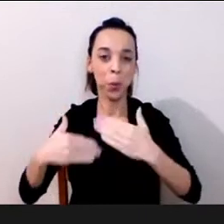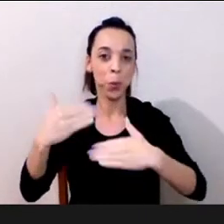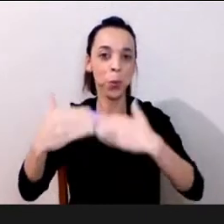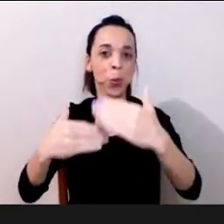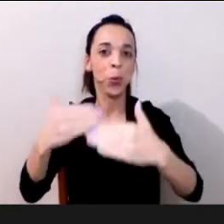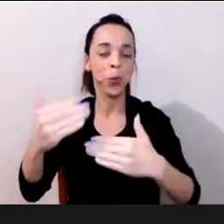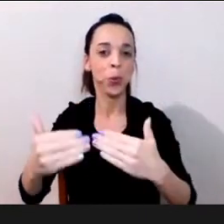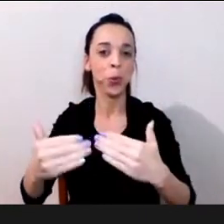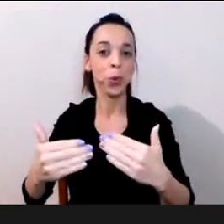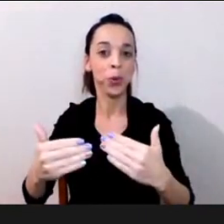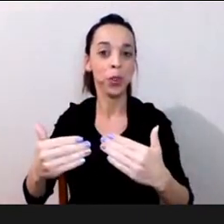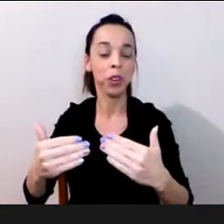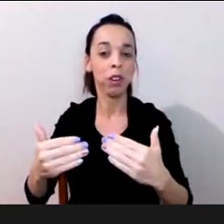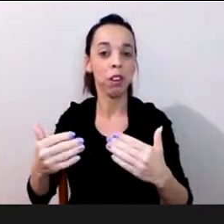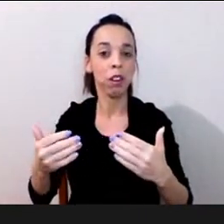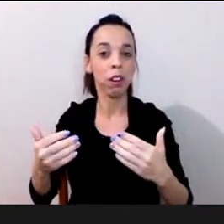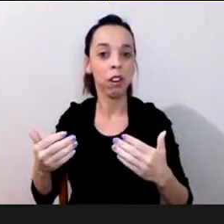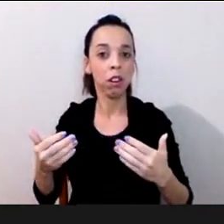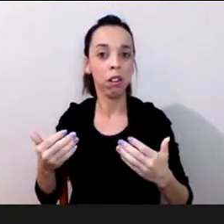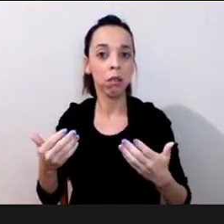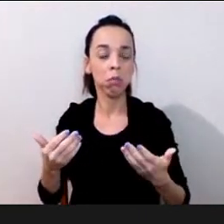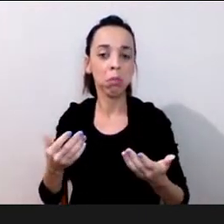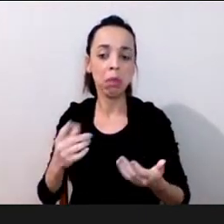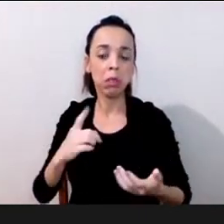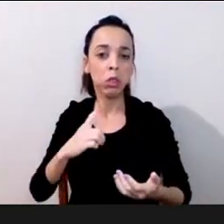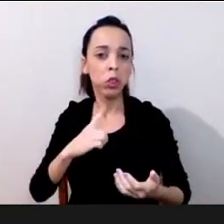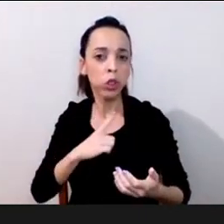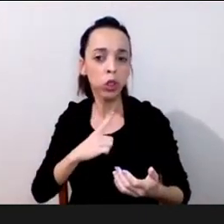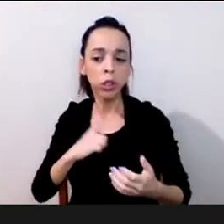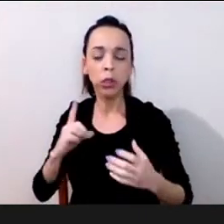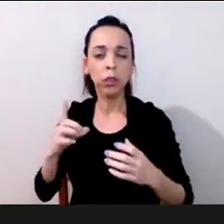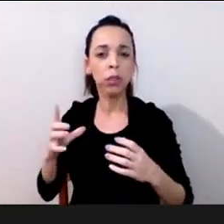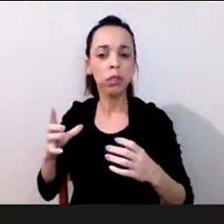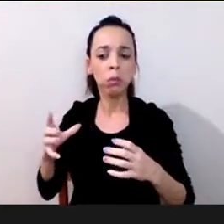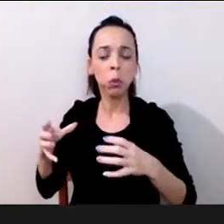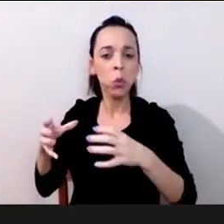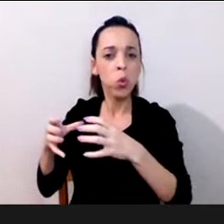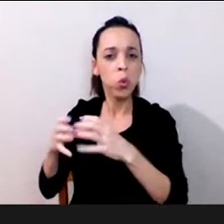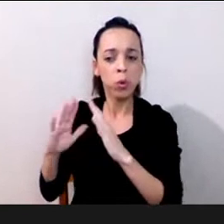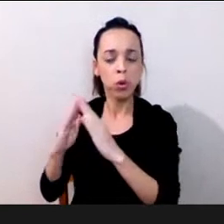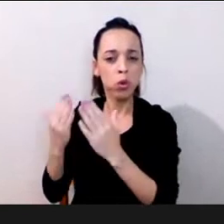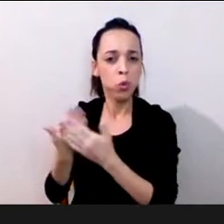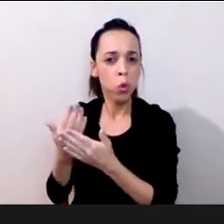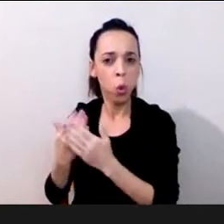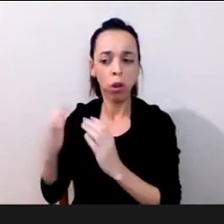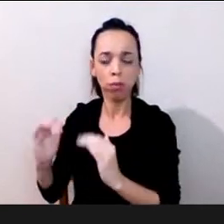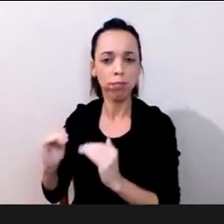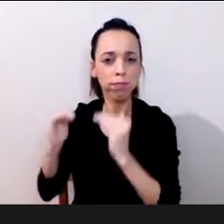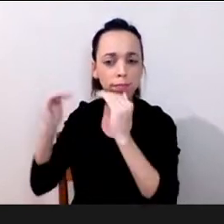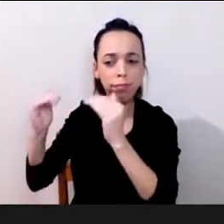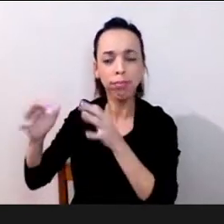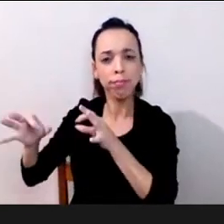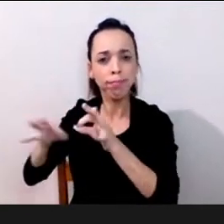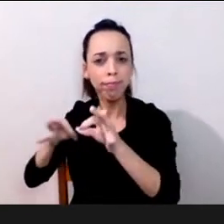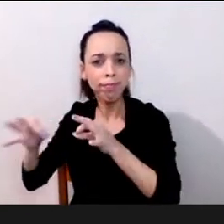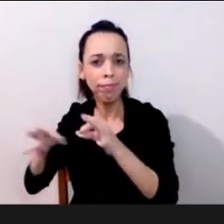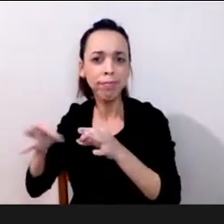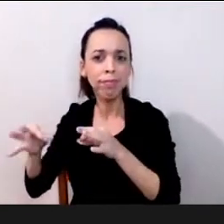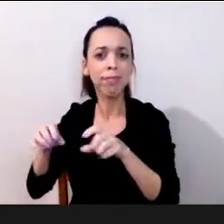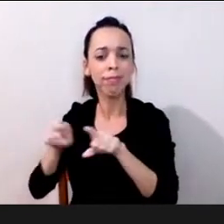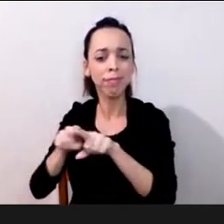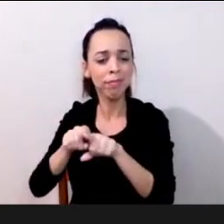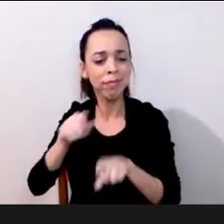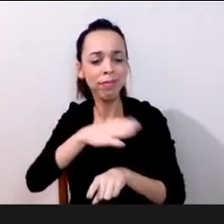tivemos inúmeras frentes a frente institucional no âmbito local junto também o que a gente fala com